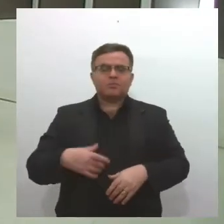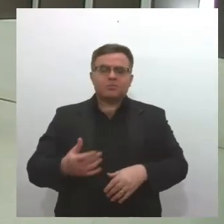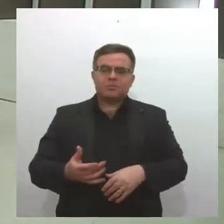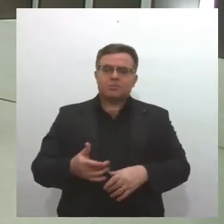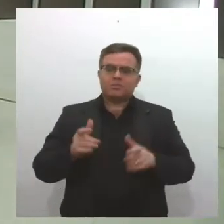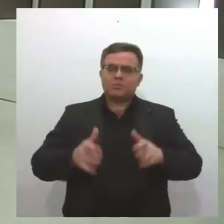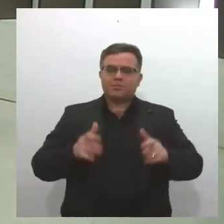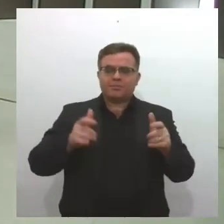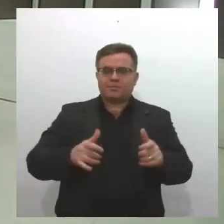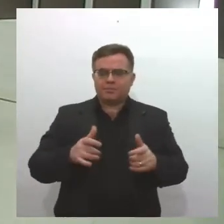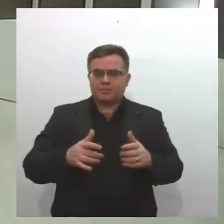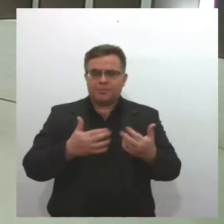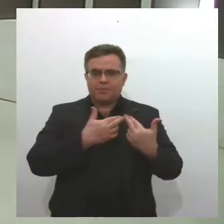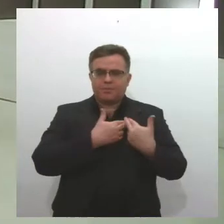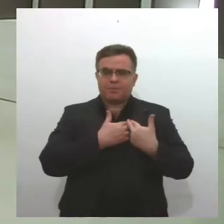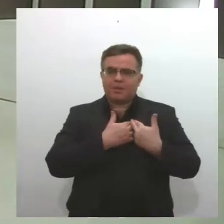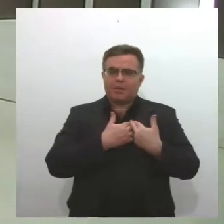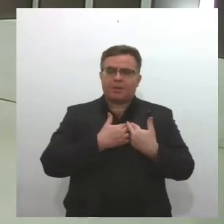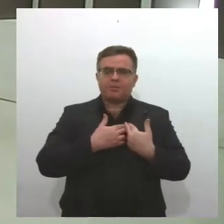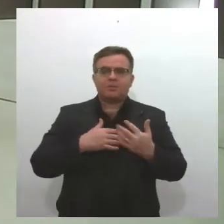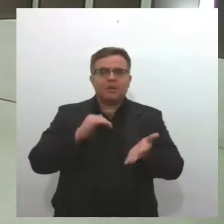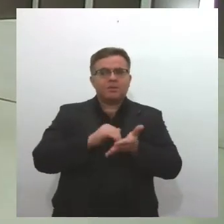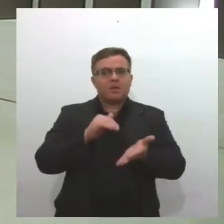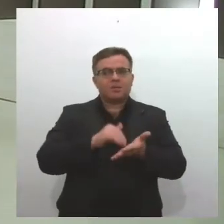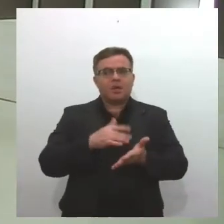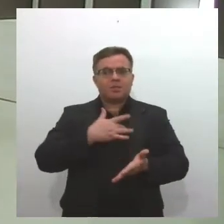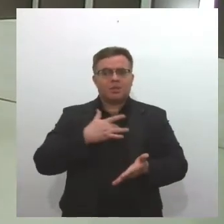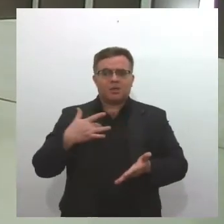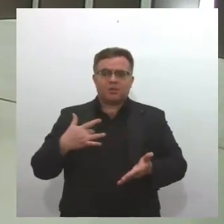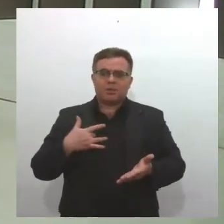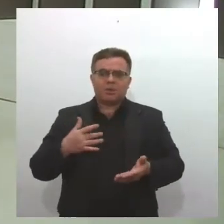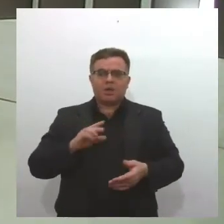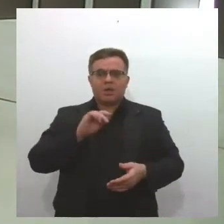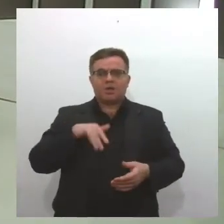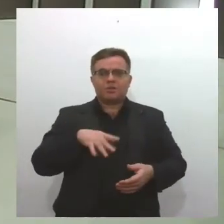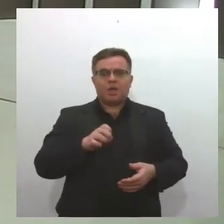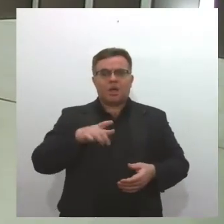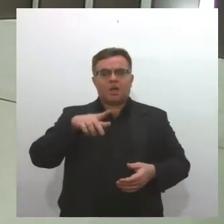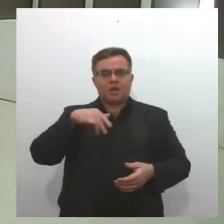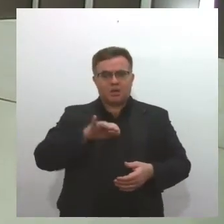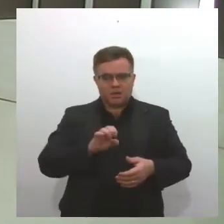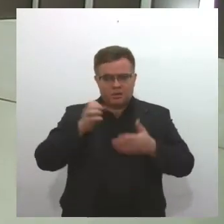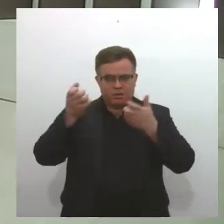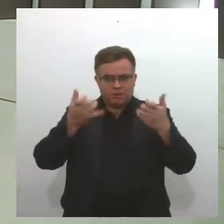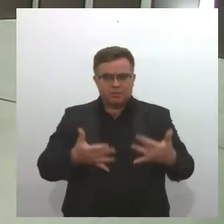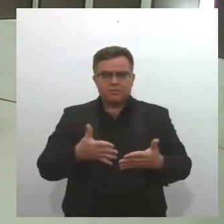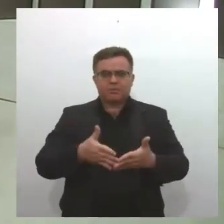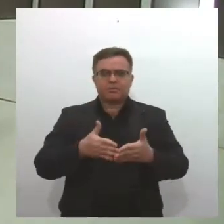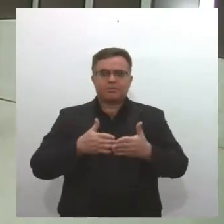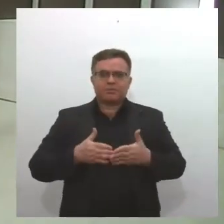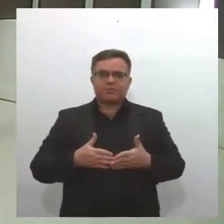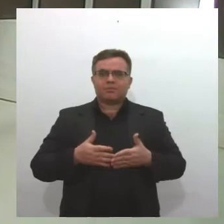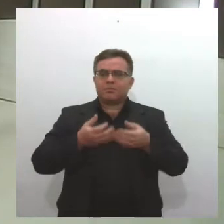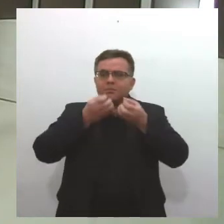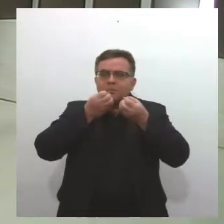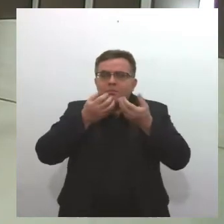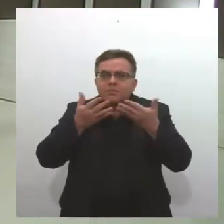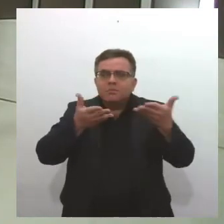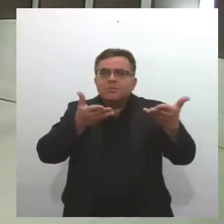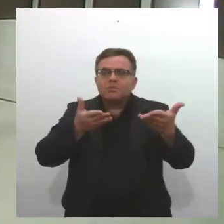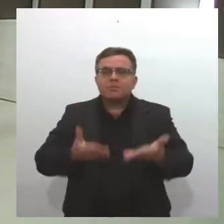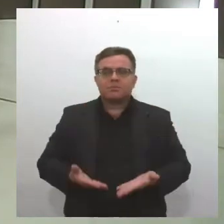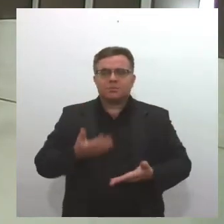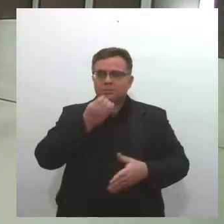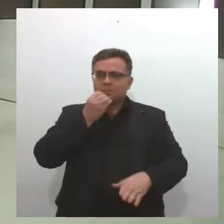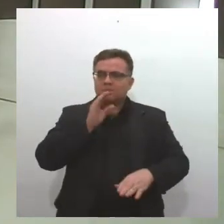Sanitária e Ambiental da Secretaria Municipal da Saúde, Jacqueline Andrade de Araújo. Seja muito bem-vinda, Jacqueline. Boa